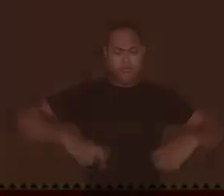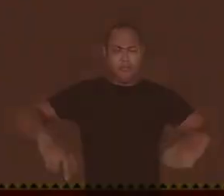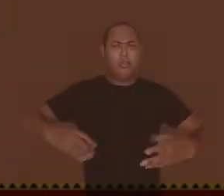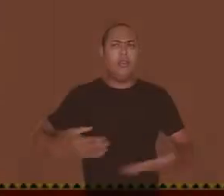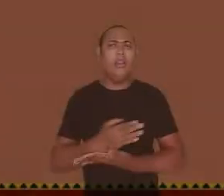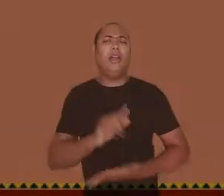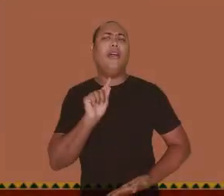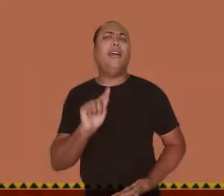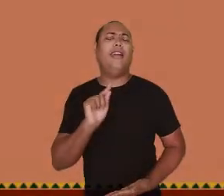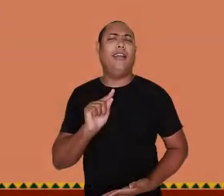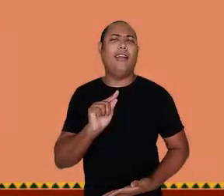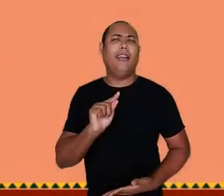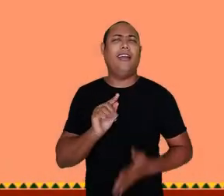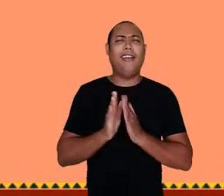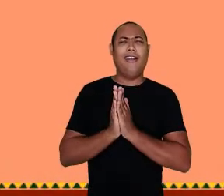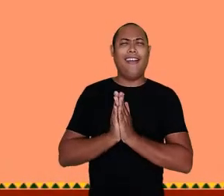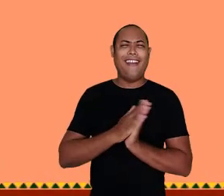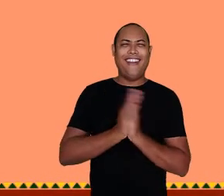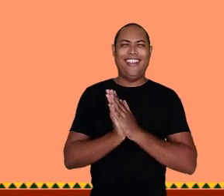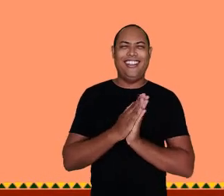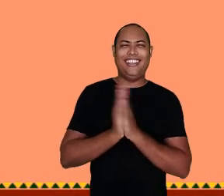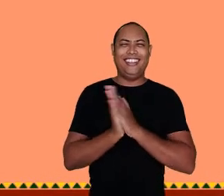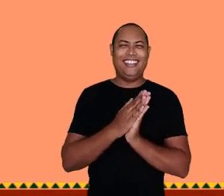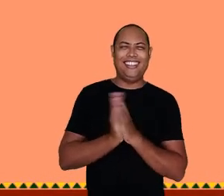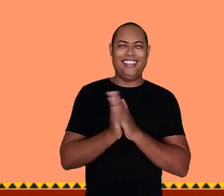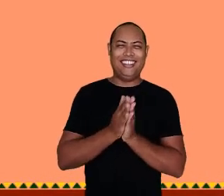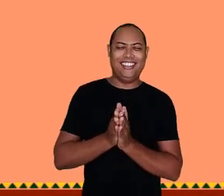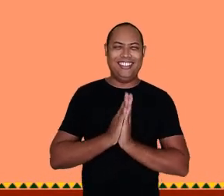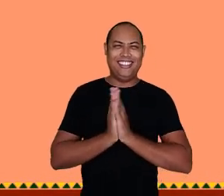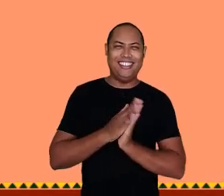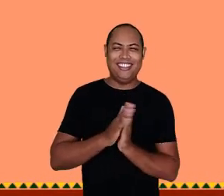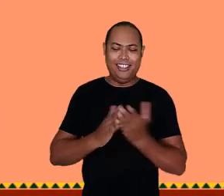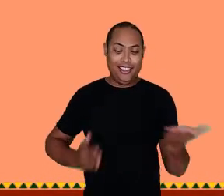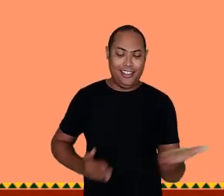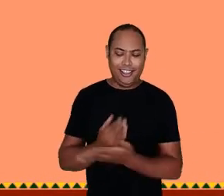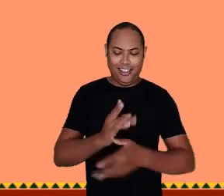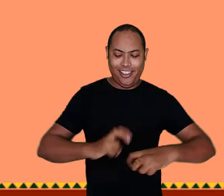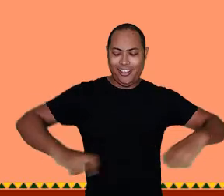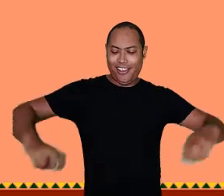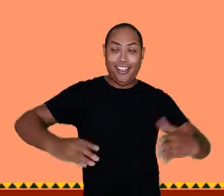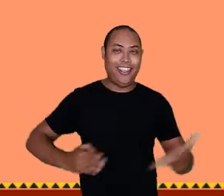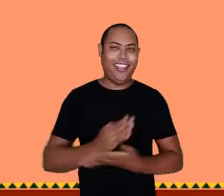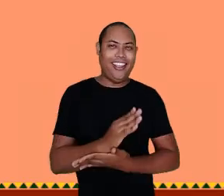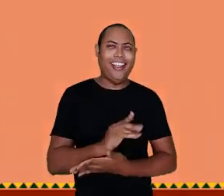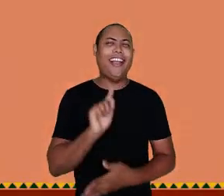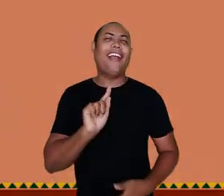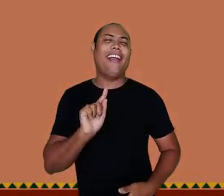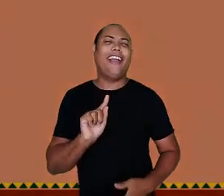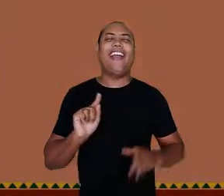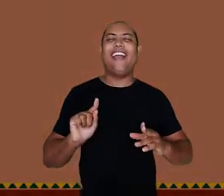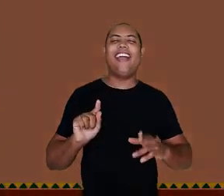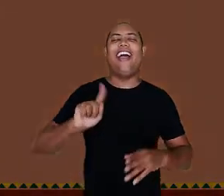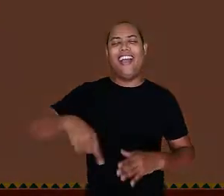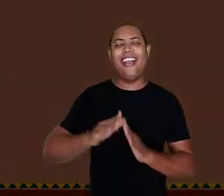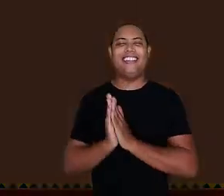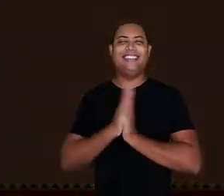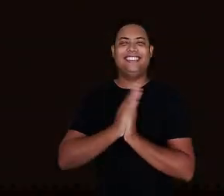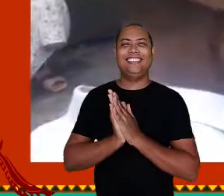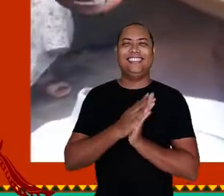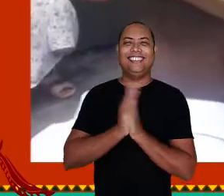Quem entrou na roda foi uma boneca, foi uma boneca doutor, foi uma